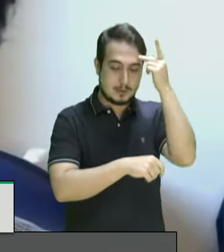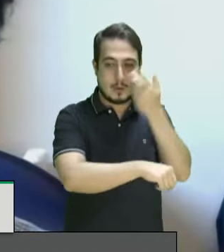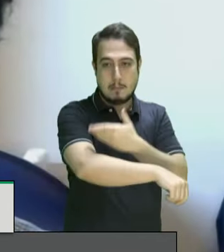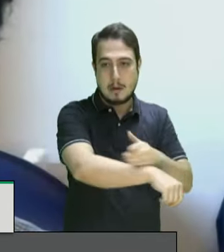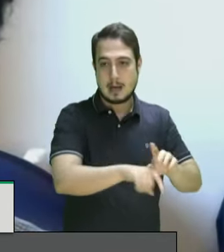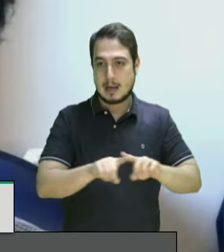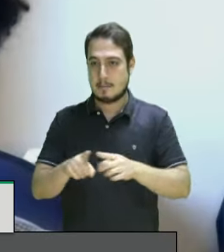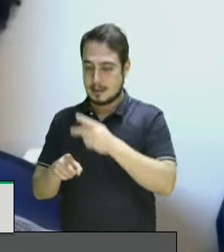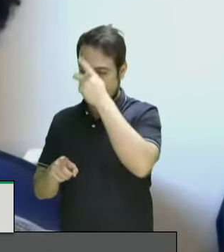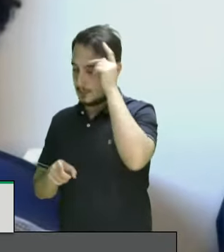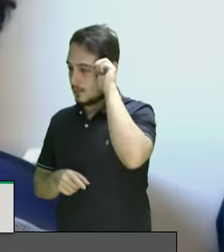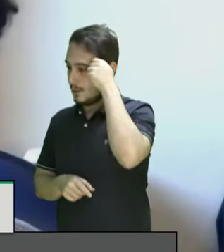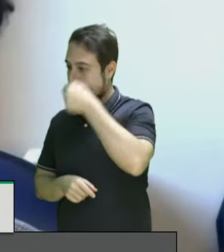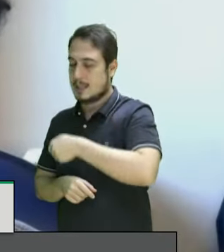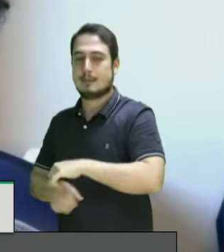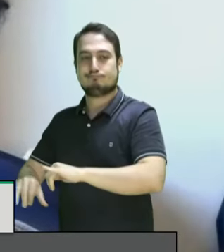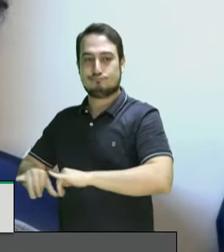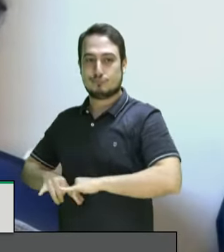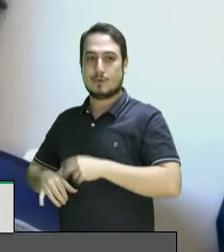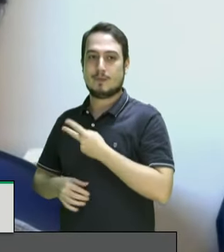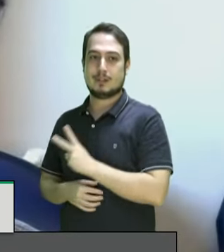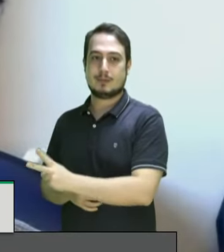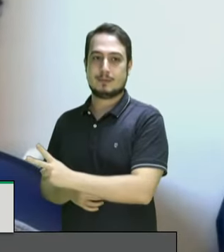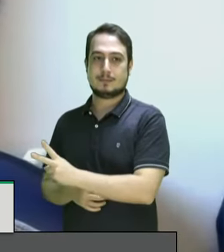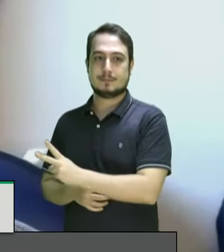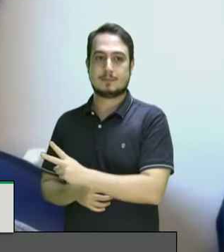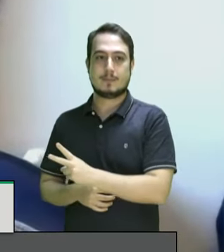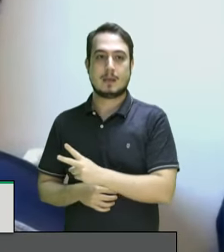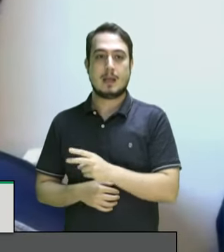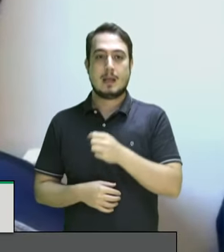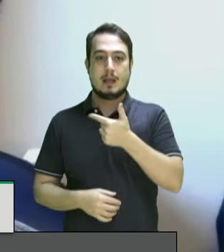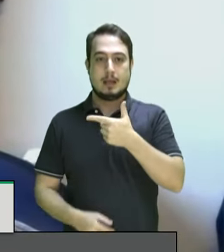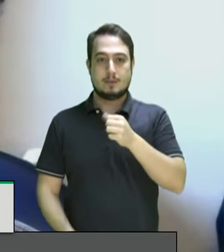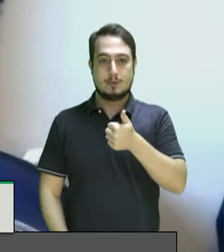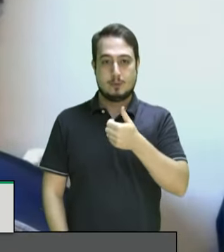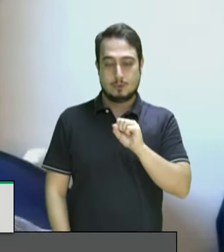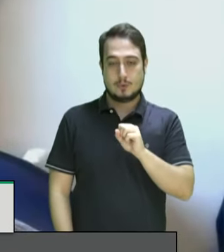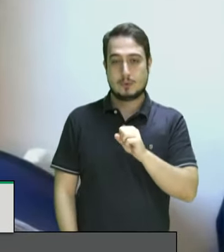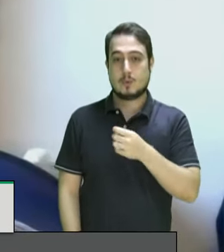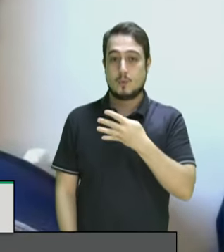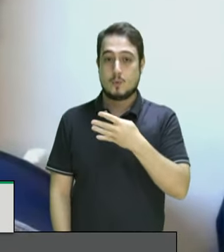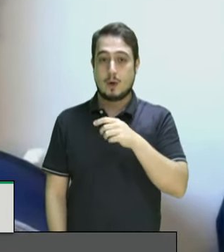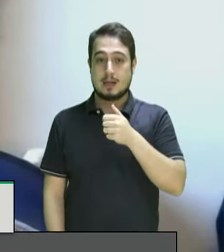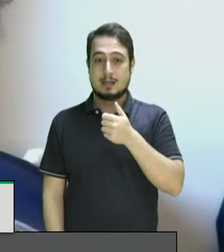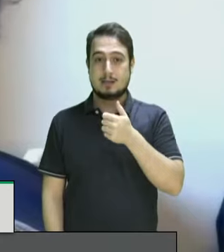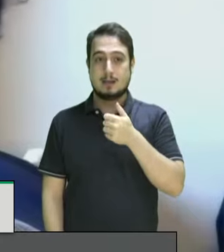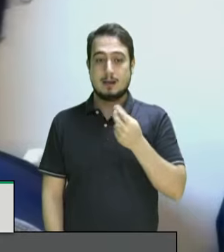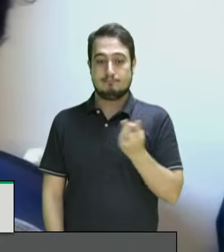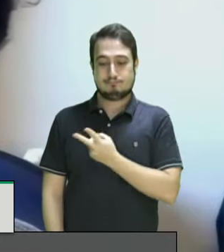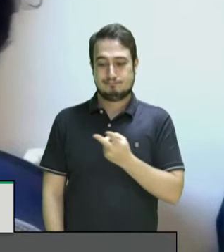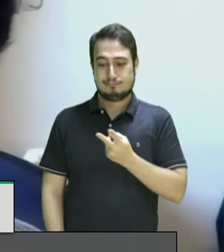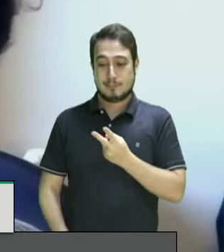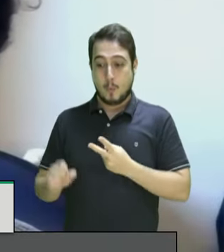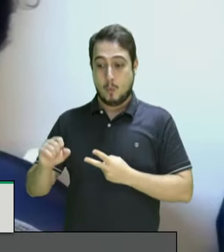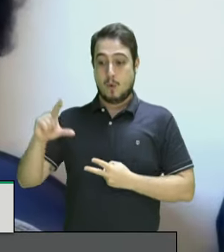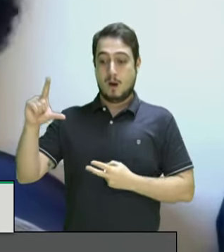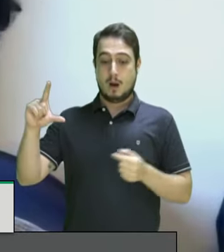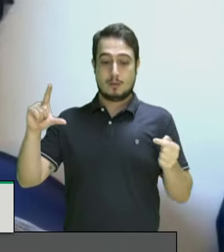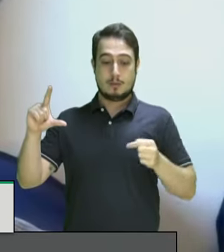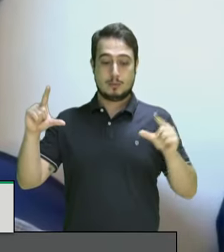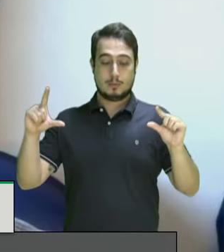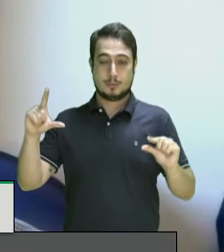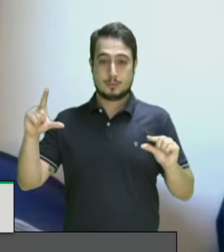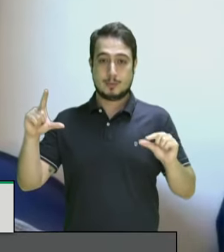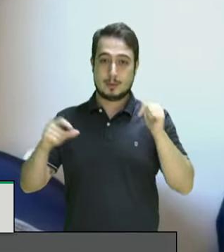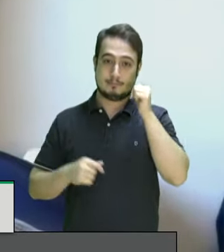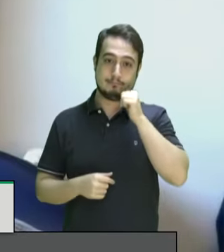em 2018 por exemplo 43 mil negros foram assassinados contra 12 mil brancos então para mim